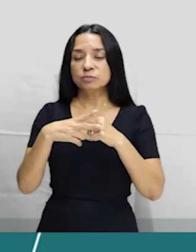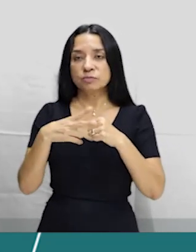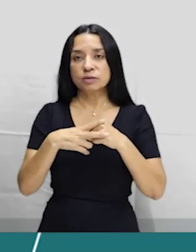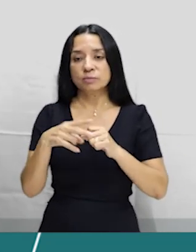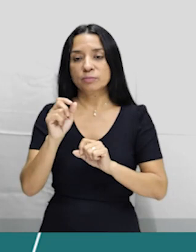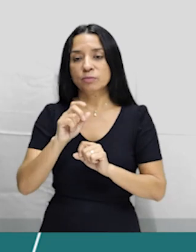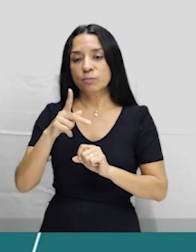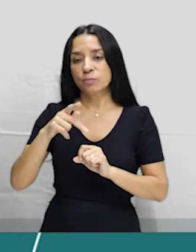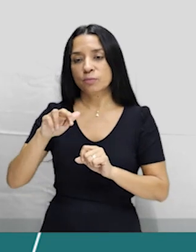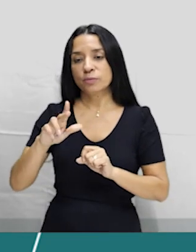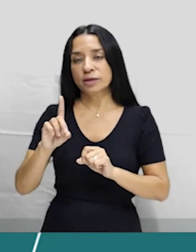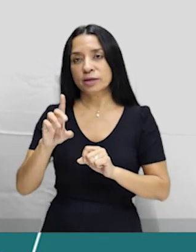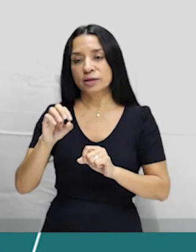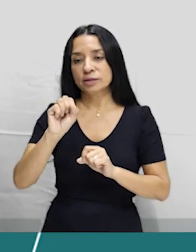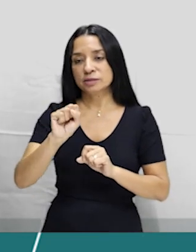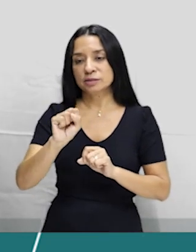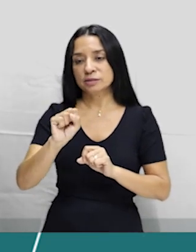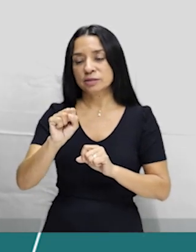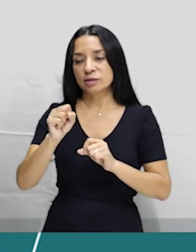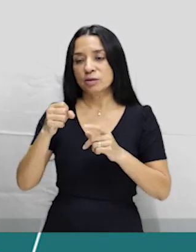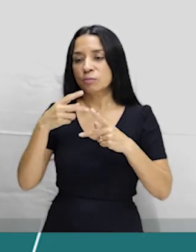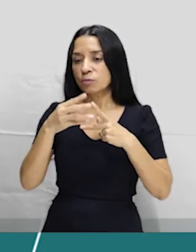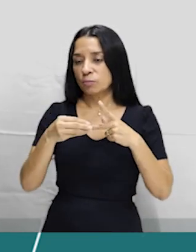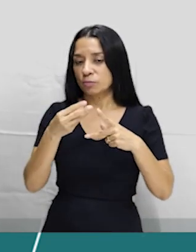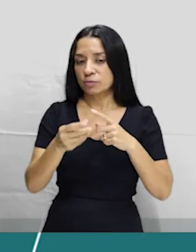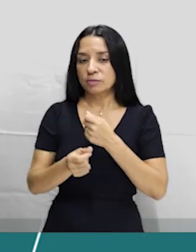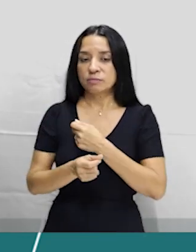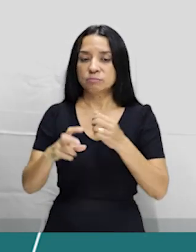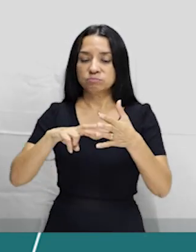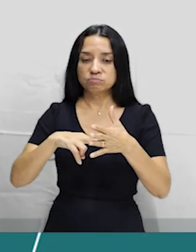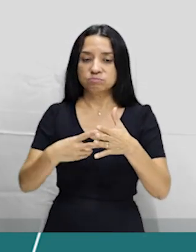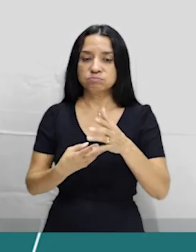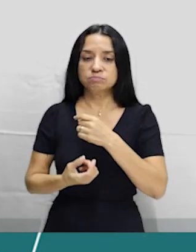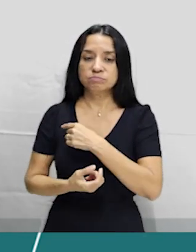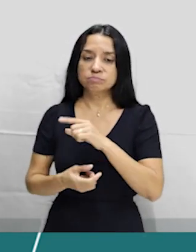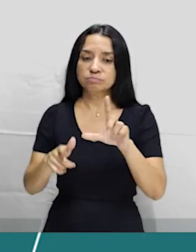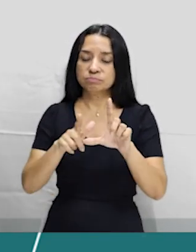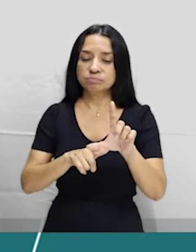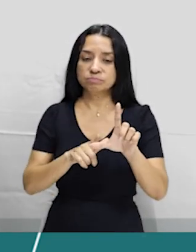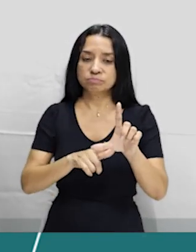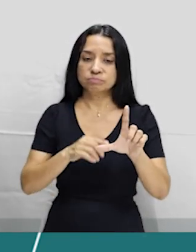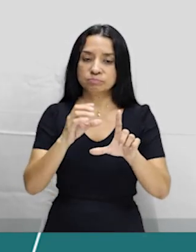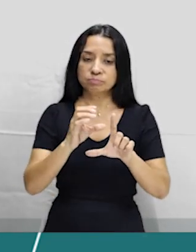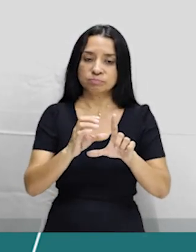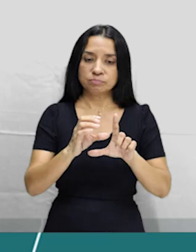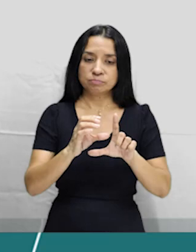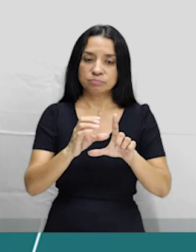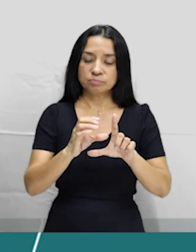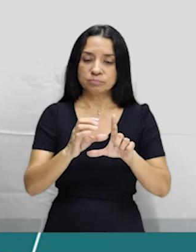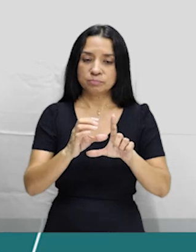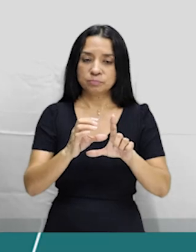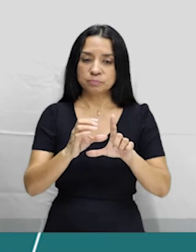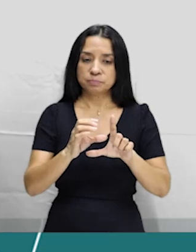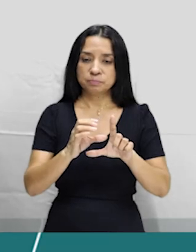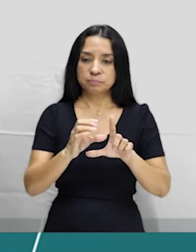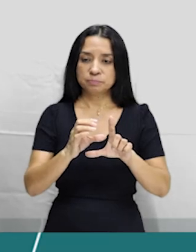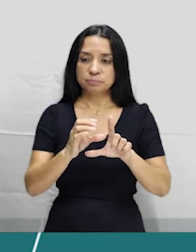puedes para o plural, ele vai ficar pudierais, tá? No caso, el puedes,